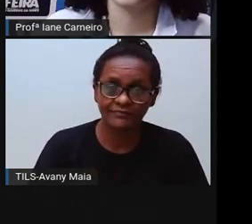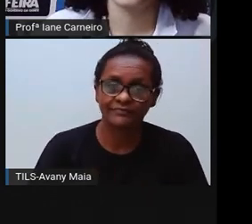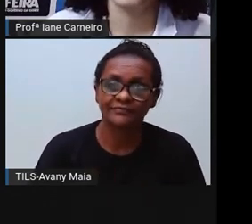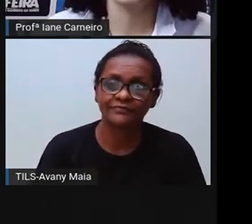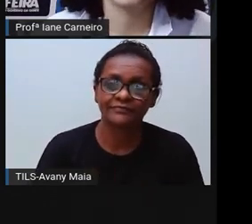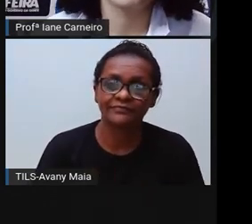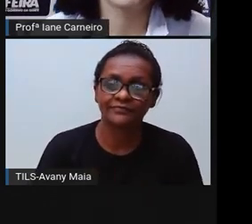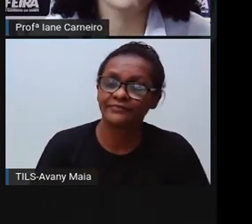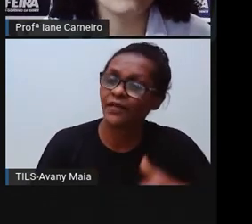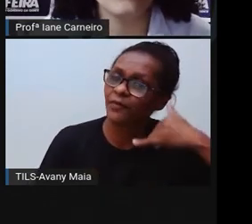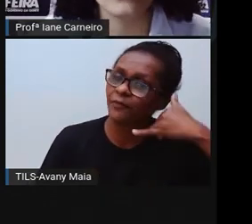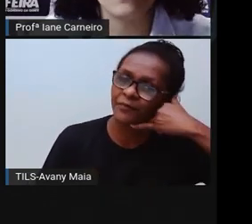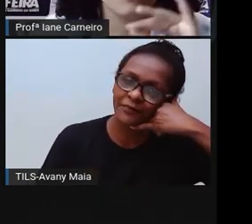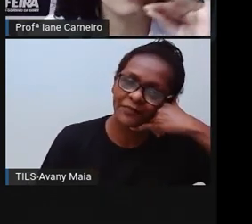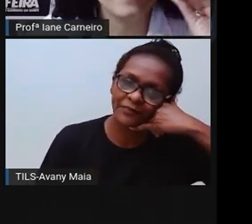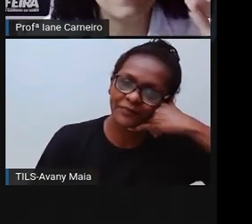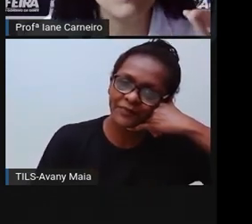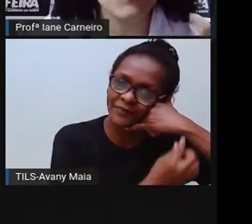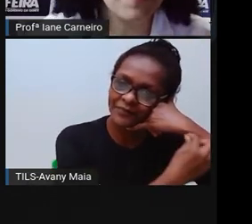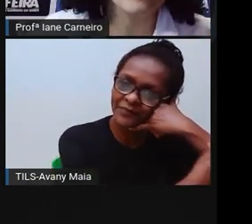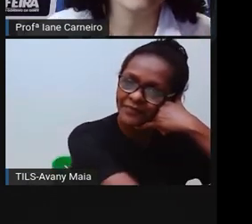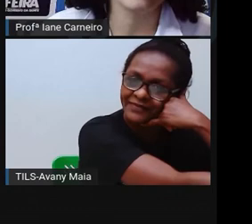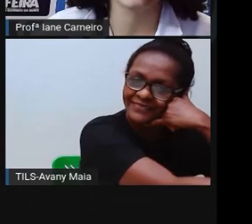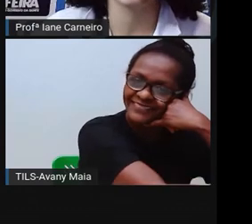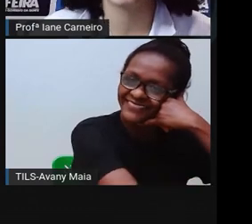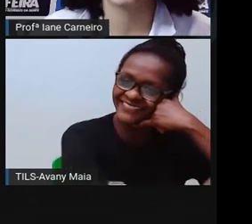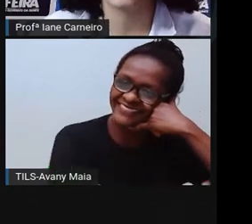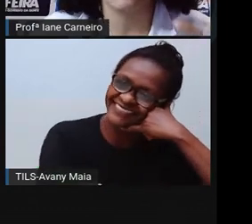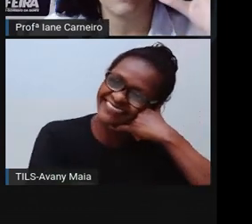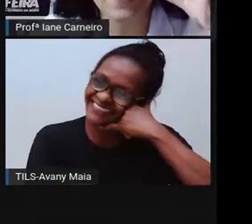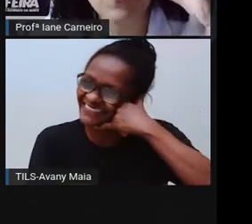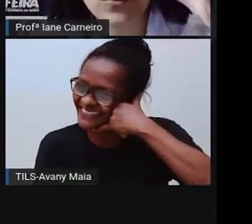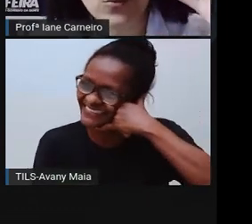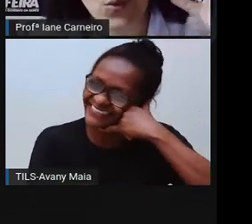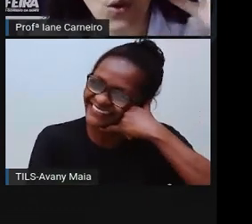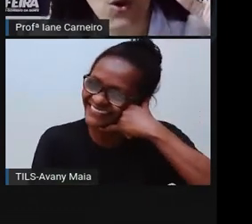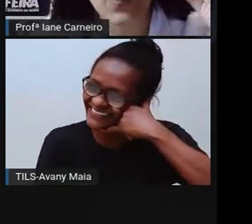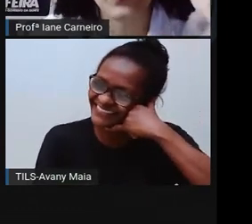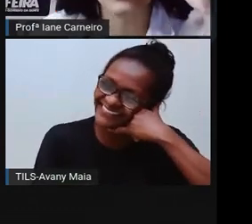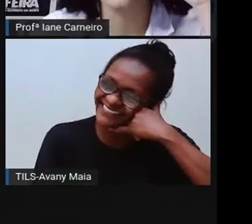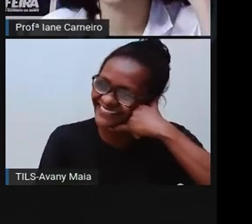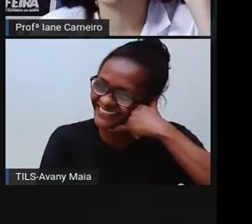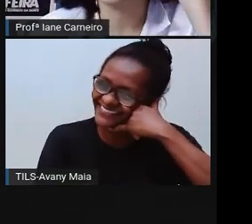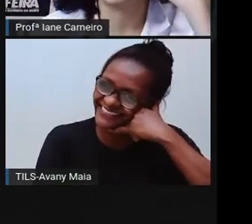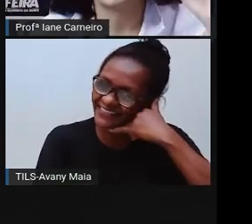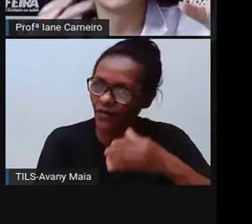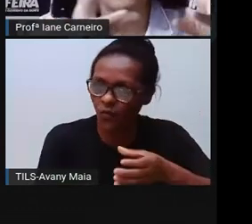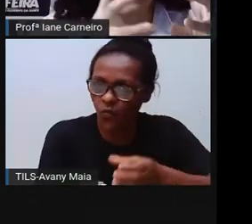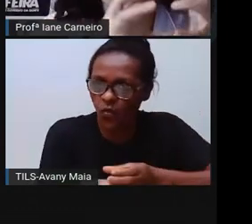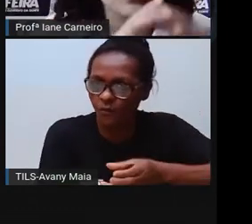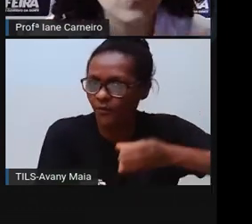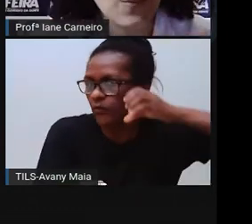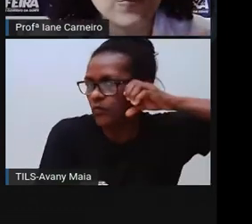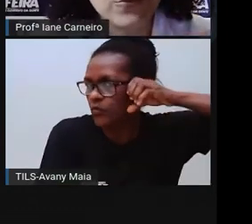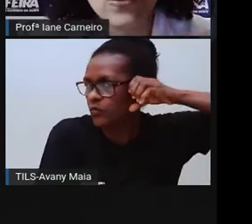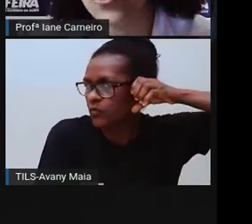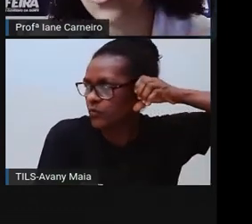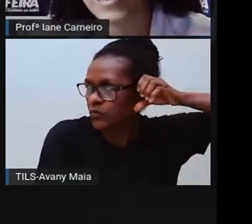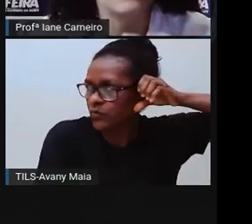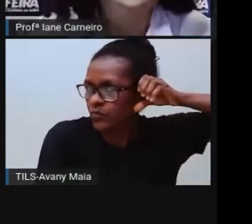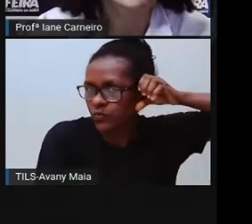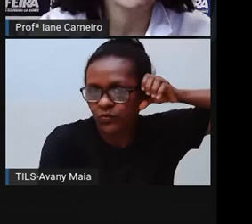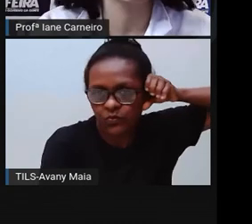Certo? E o telefone de sem fio, que a pró brincava demais quando era criança, né? Que pega um copo. Pode ser aquele copinho do copo